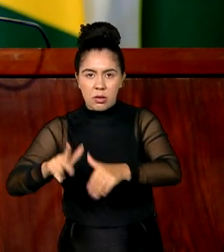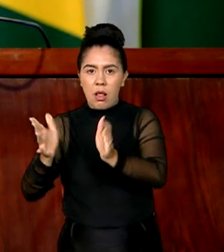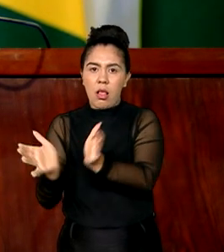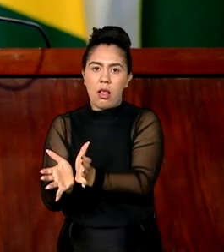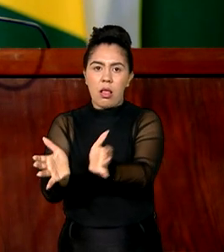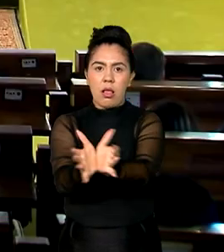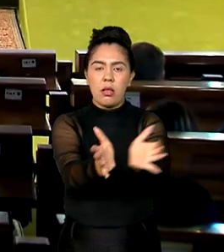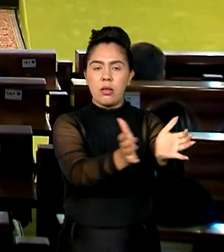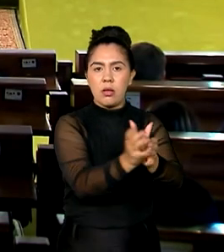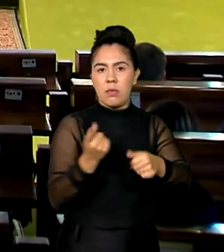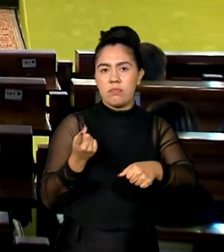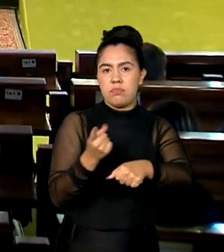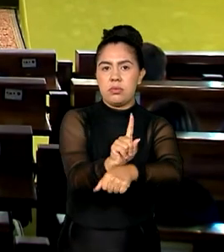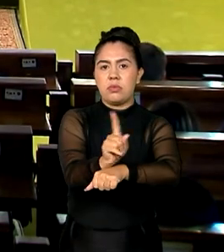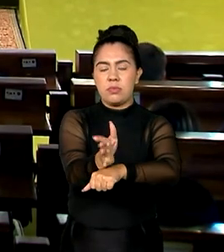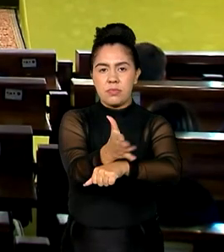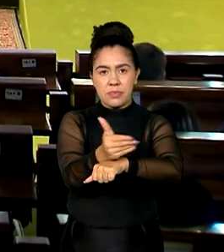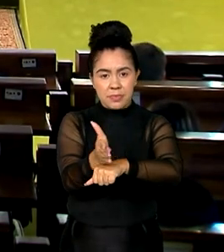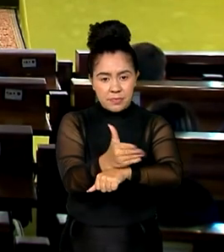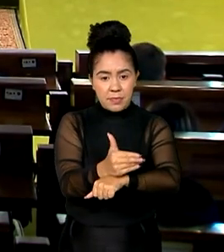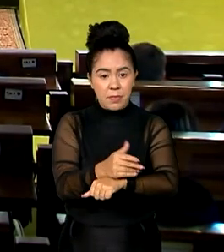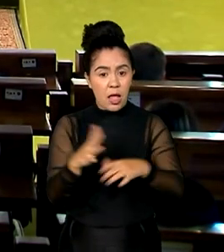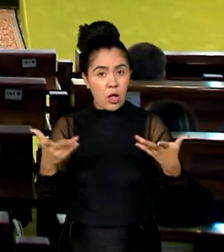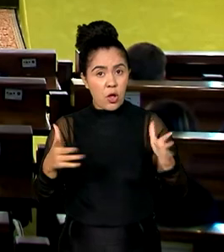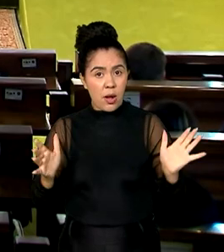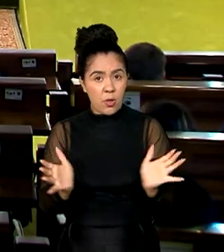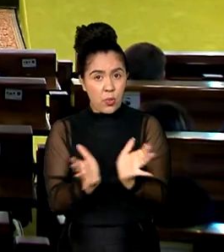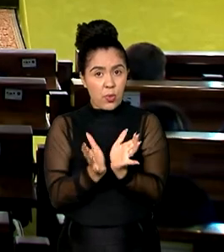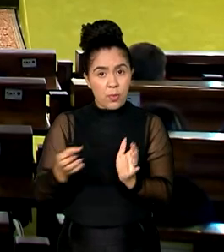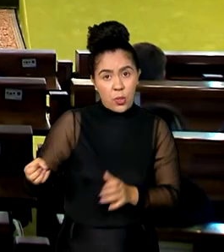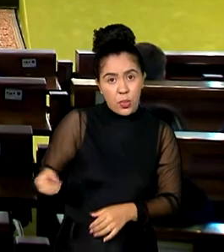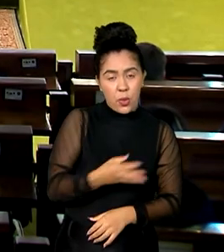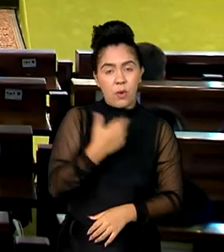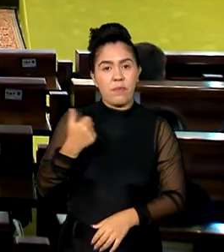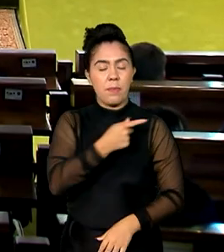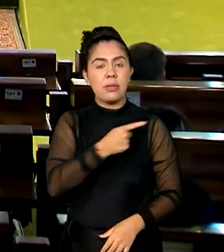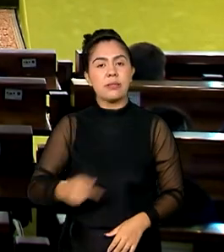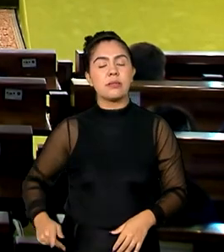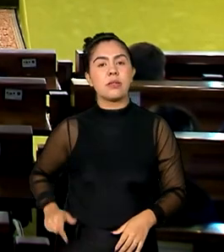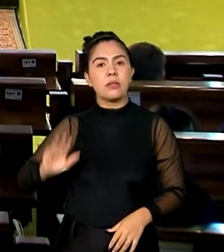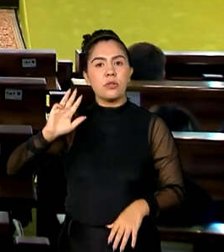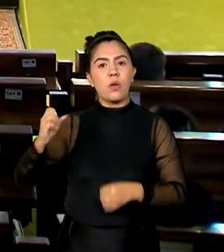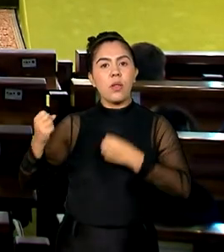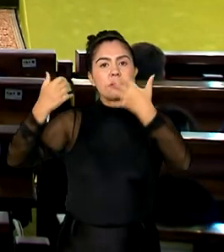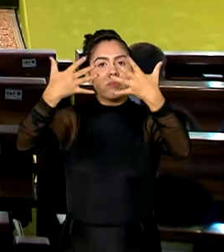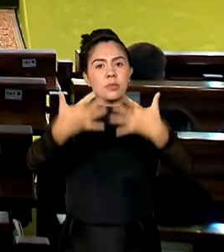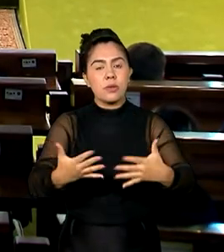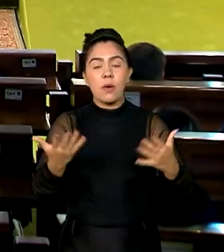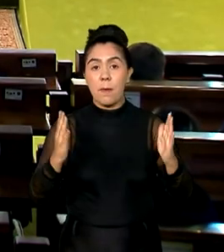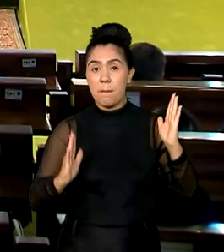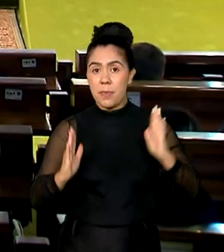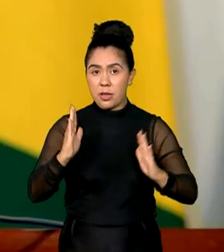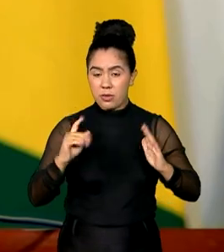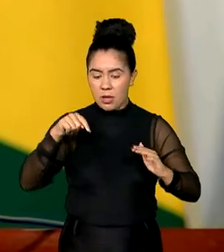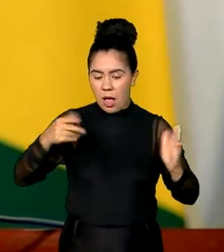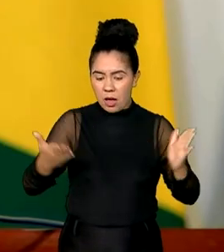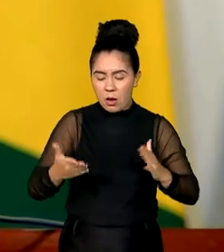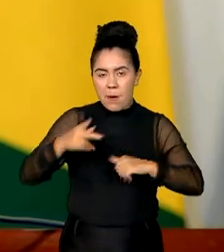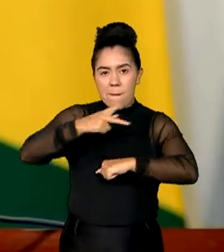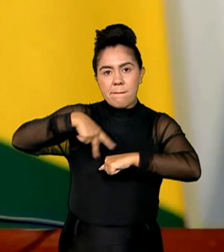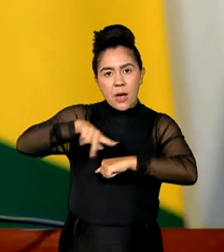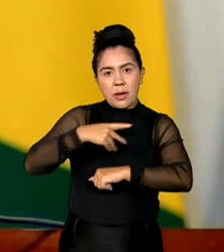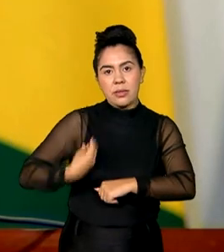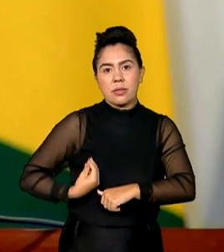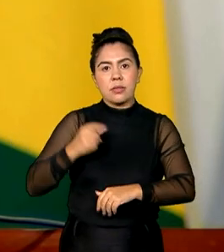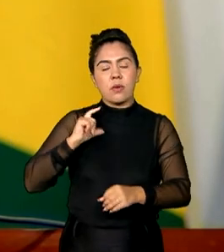carreira diplomática. Ao parabenizar a nova turma, o presidente Lula ressaltou que o país vive uma fase de retomada da política